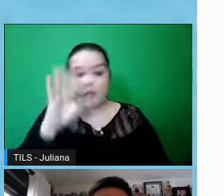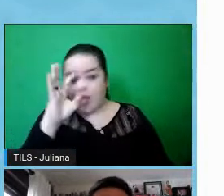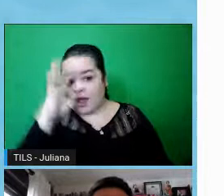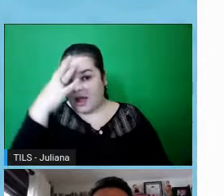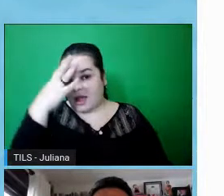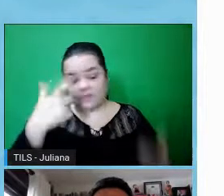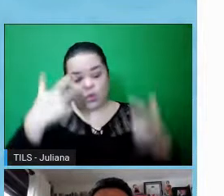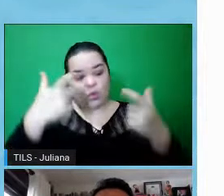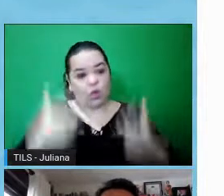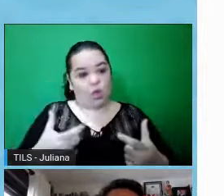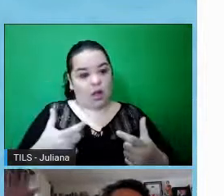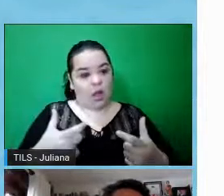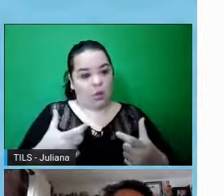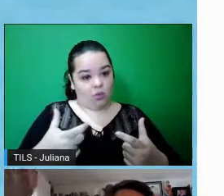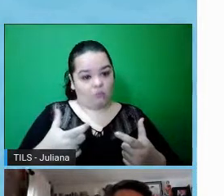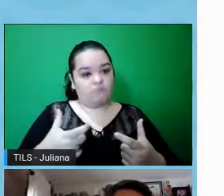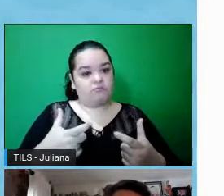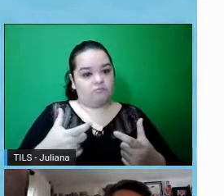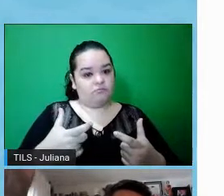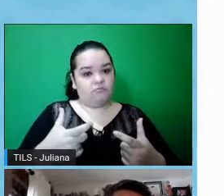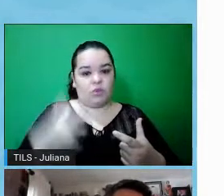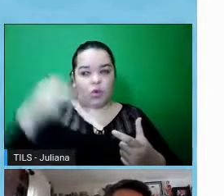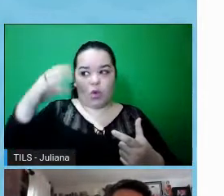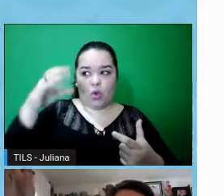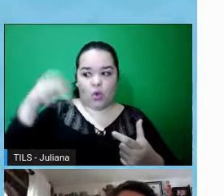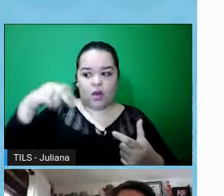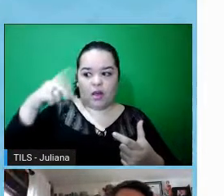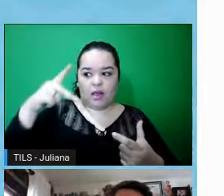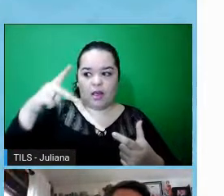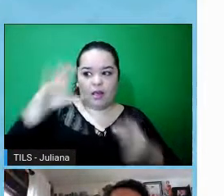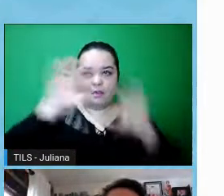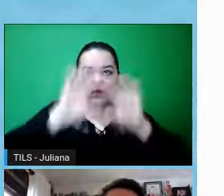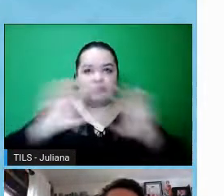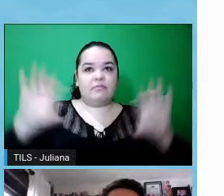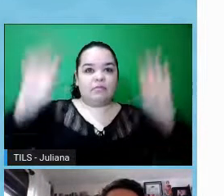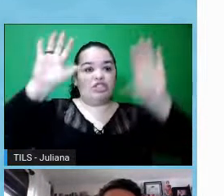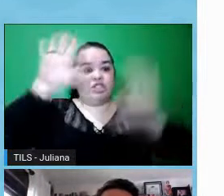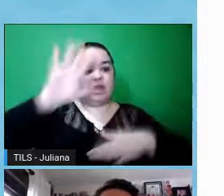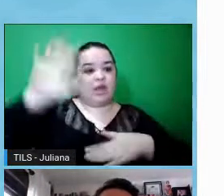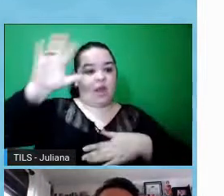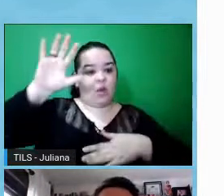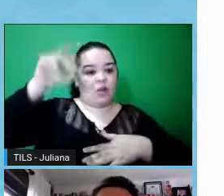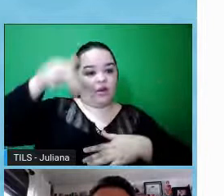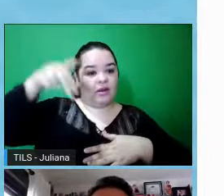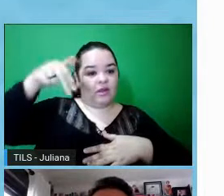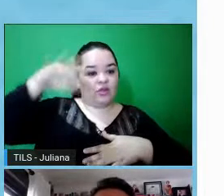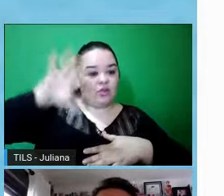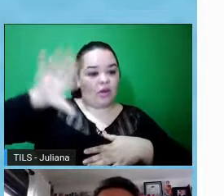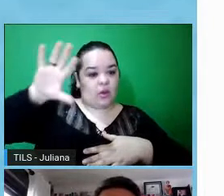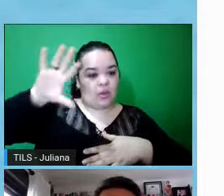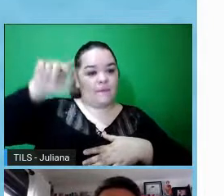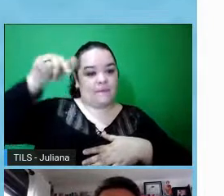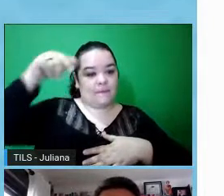local, ela não se dá na CONEP, né, no Conselho Nacional, mas nos comitês de ética em pesquisa locais.